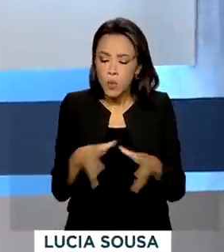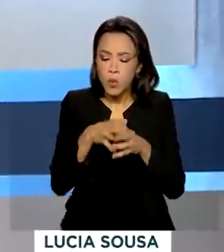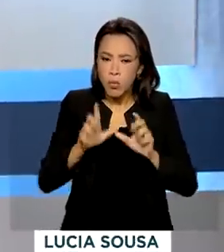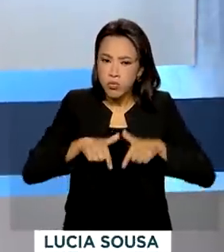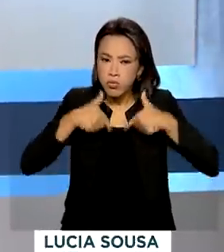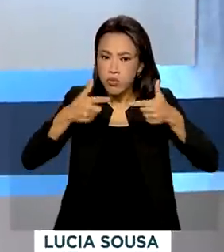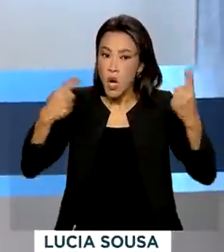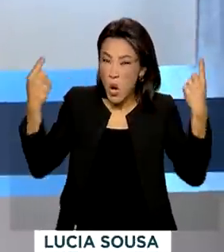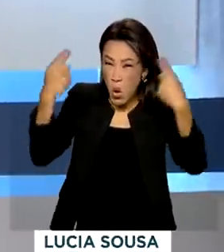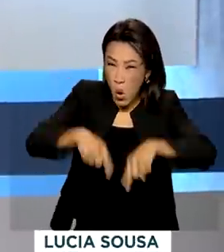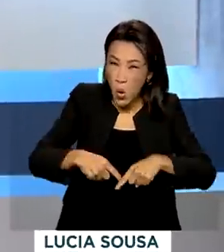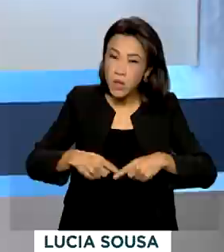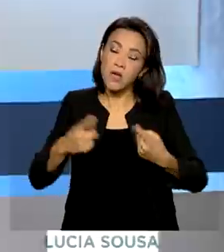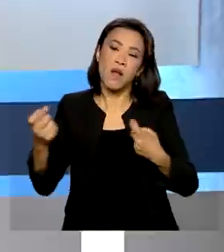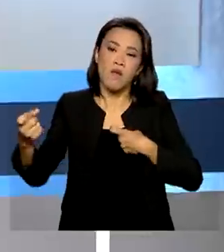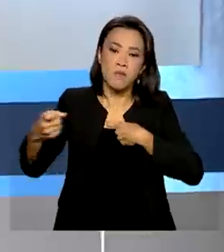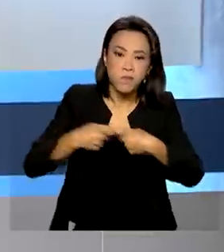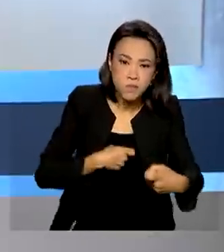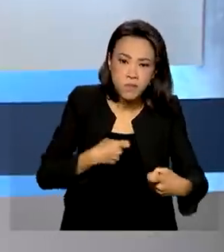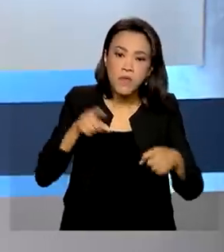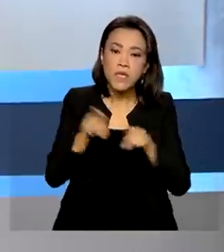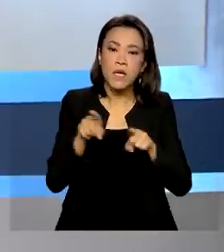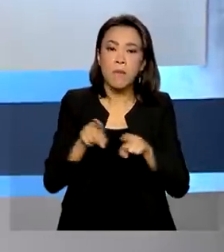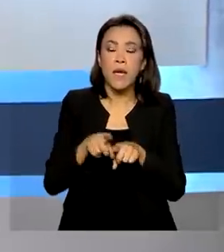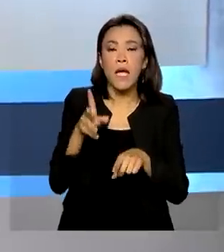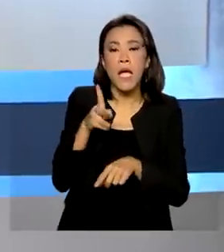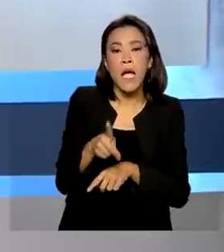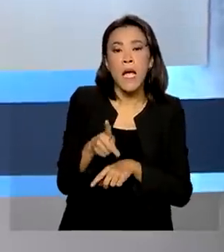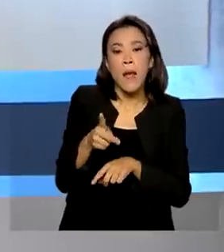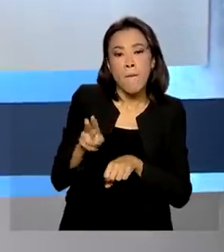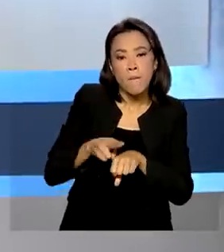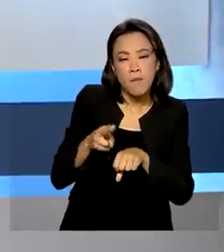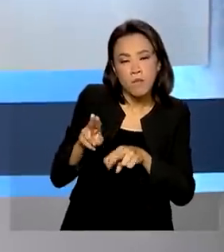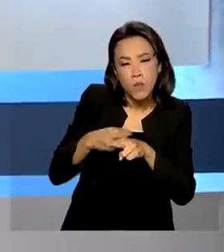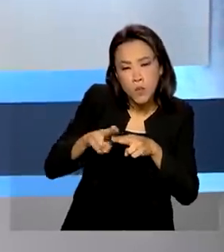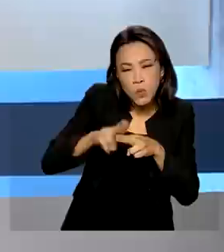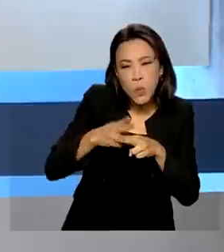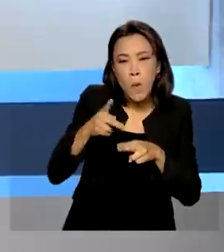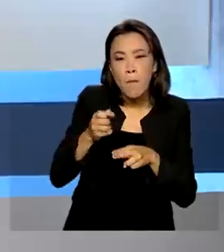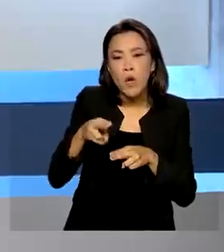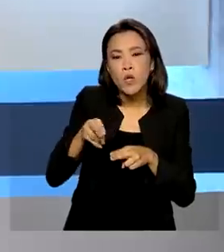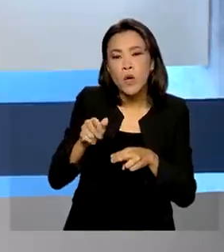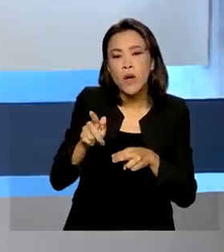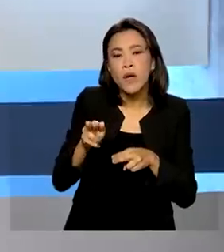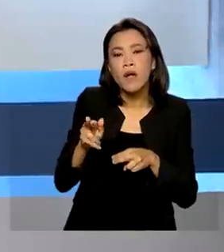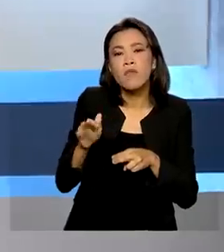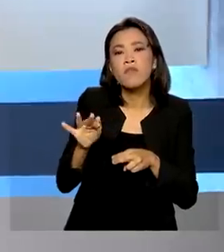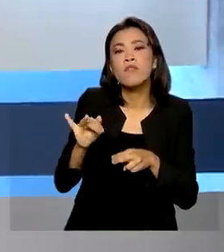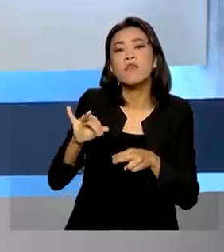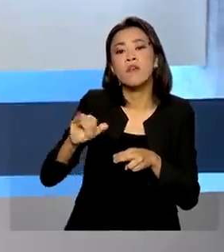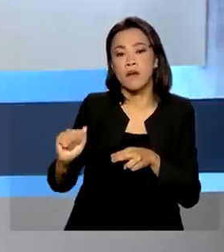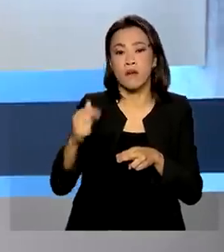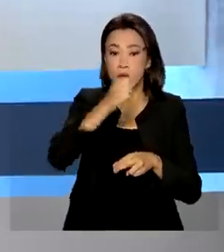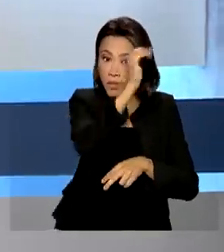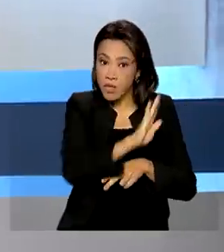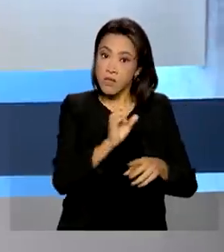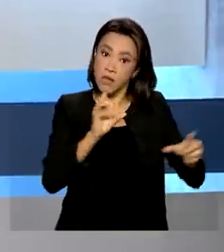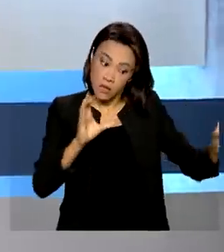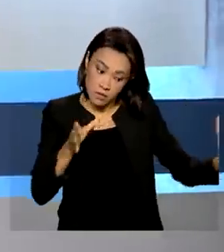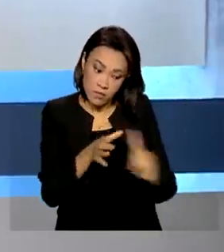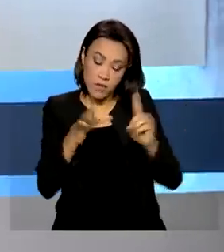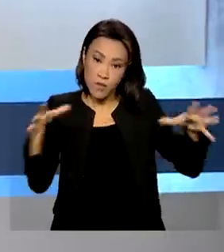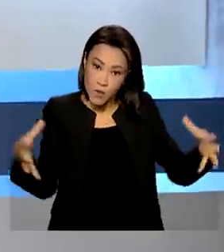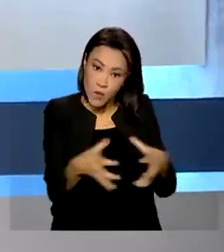a violência sexual e a pornografia infantil na internet. O Brasil é o único país sul-americano a fazer parte deste grupo, que também